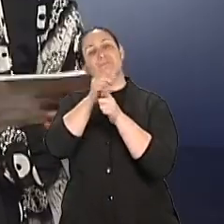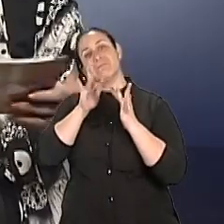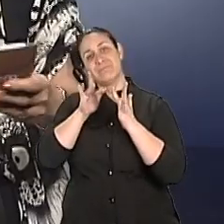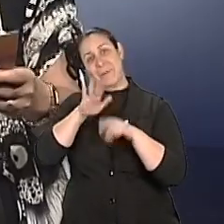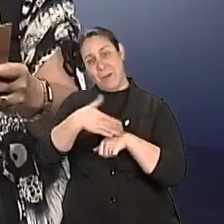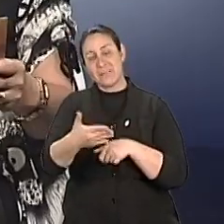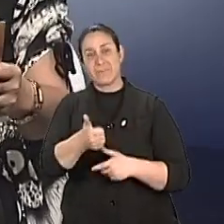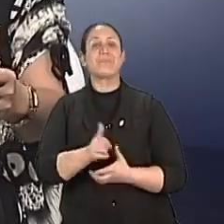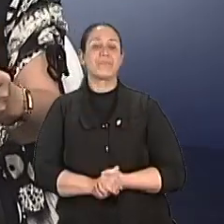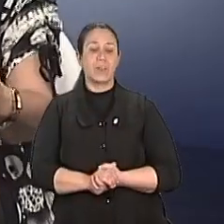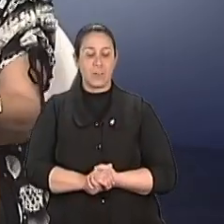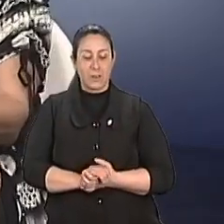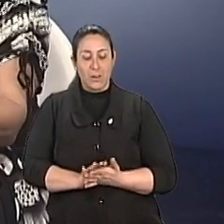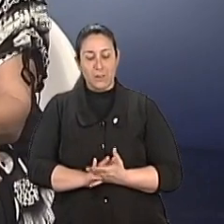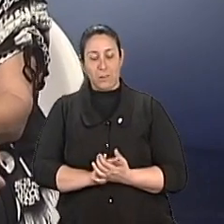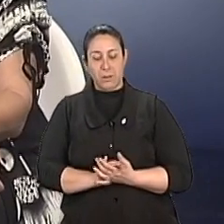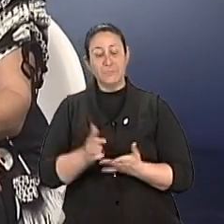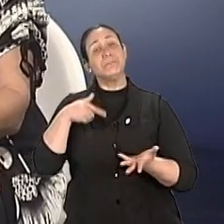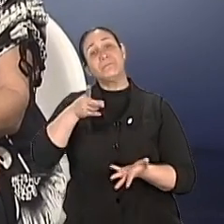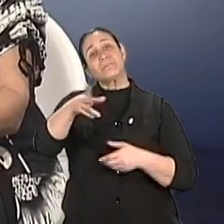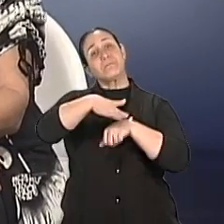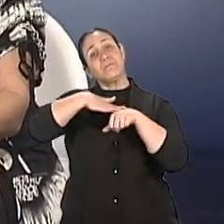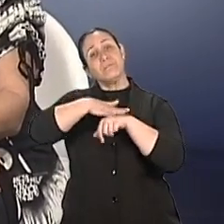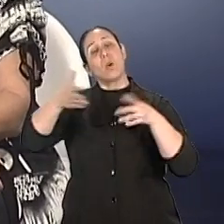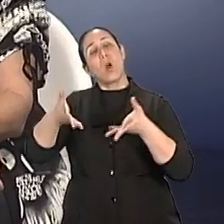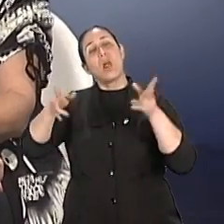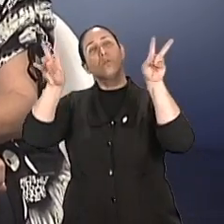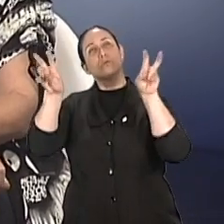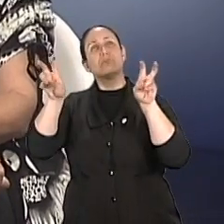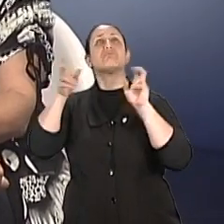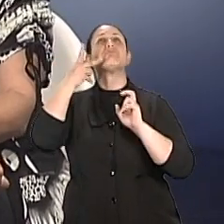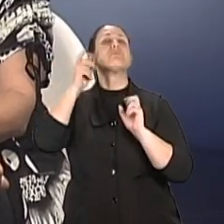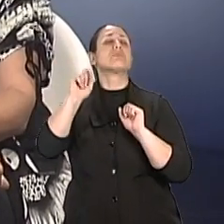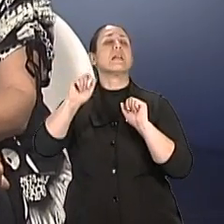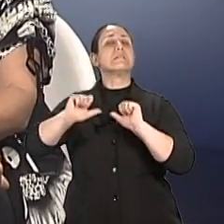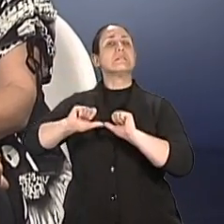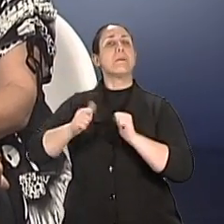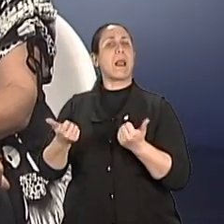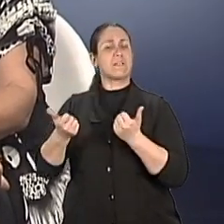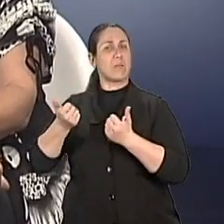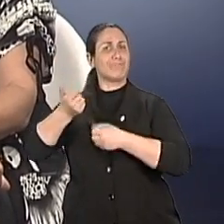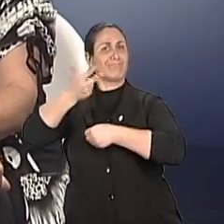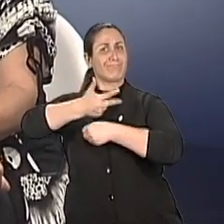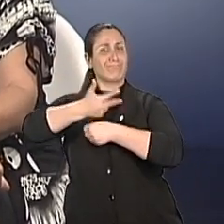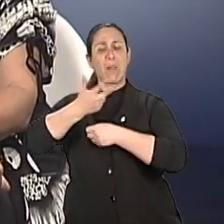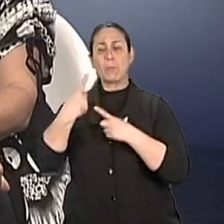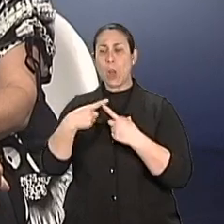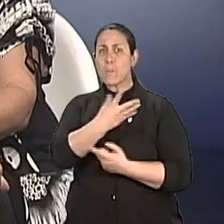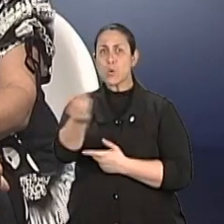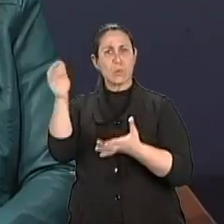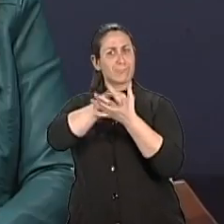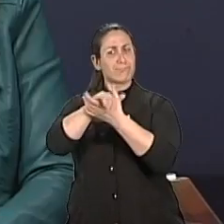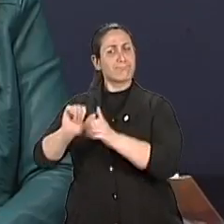Facebook. Pois é, mas eu continuo aqui conversando então sobre esse assunto da separação na terceira idade com a psicóloga e terapeuta de